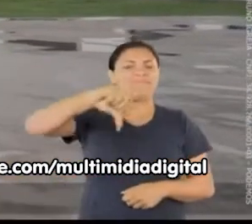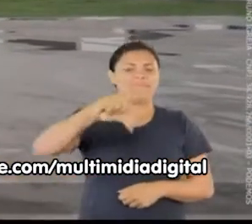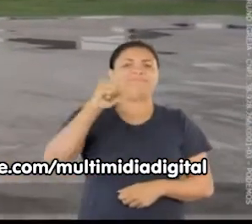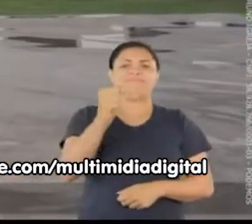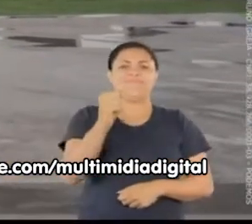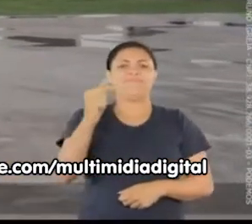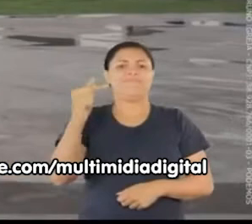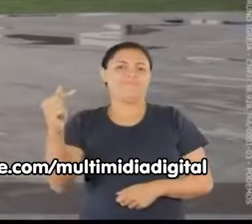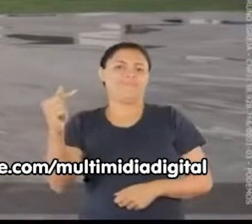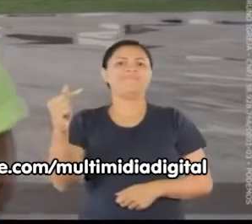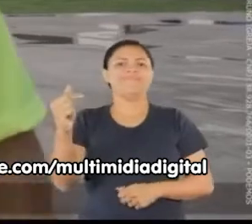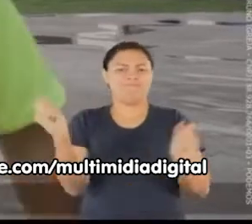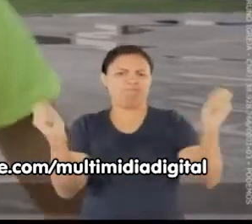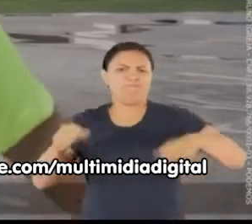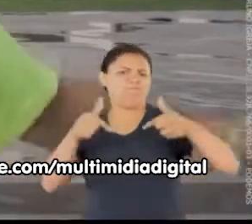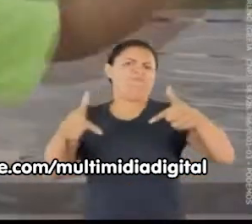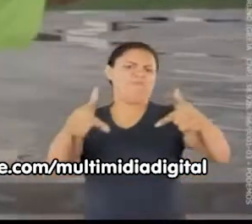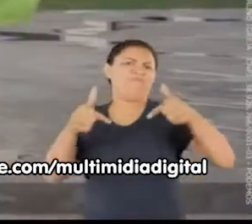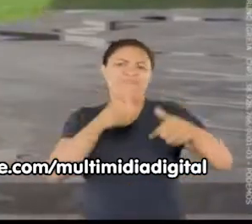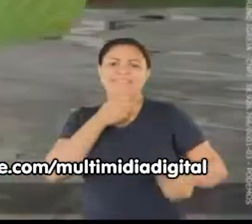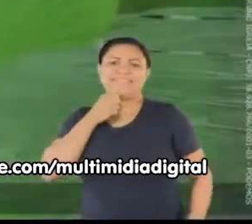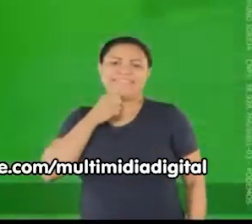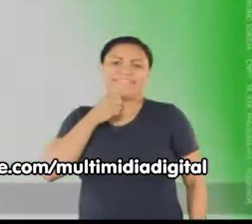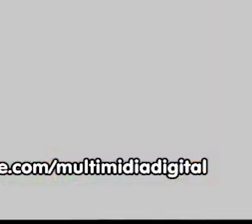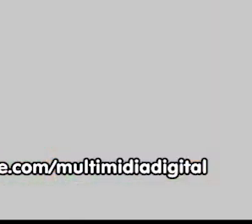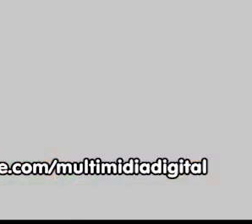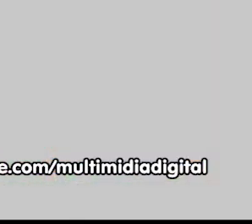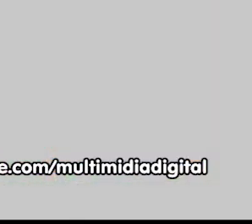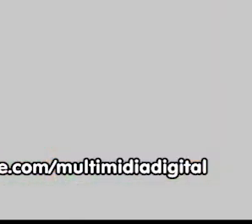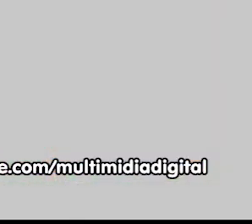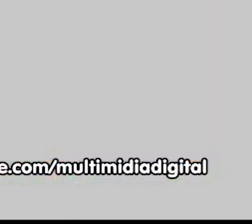17-777. Vamos à luta, Macapá!